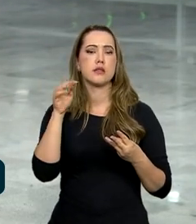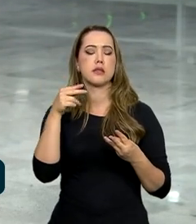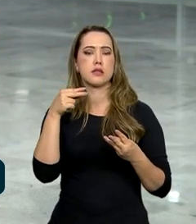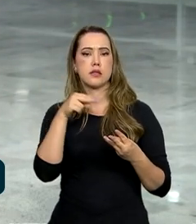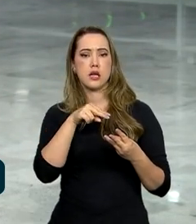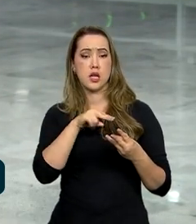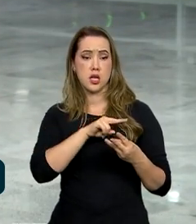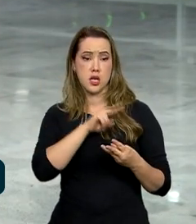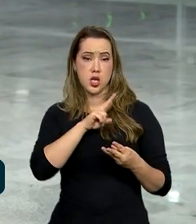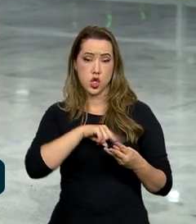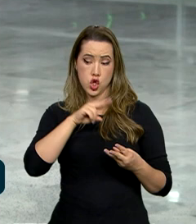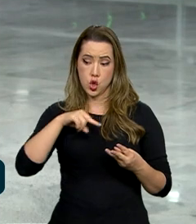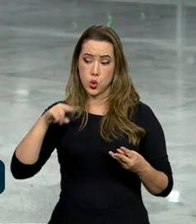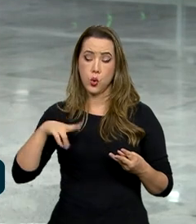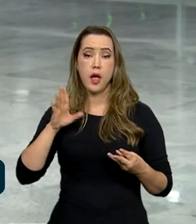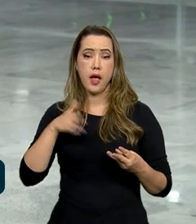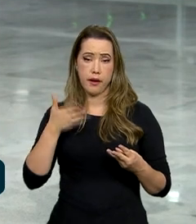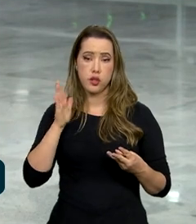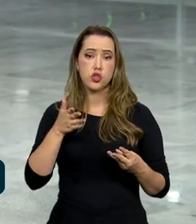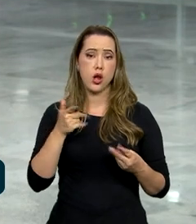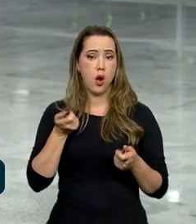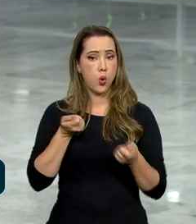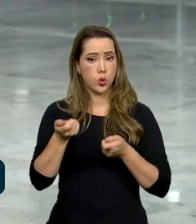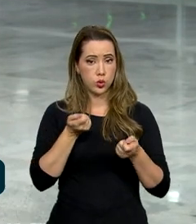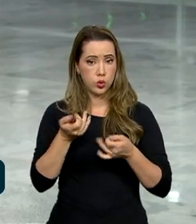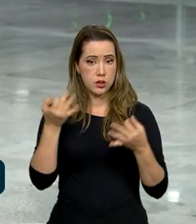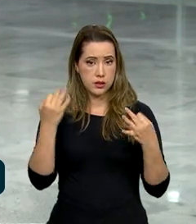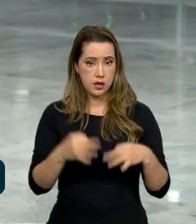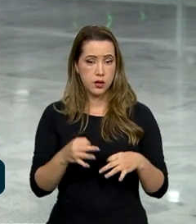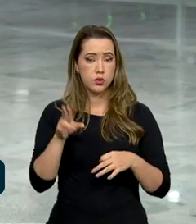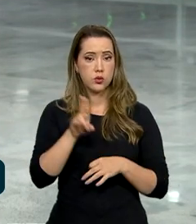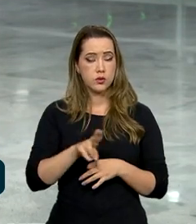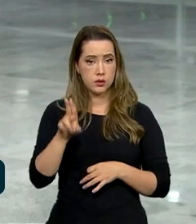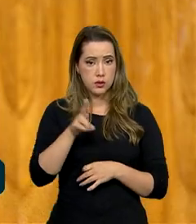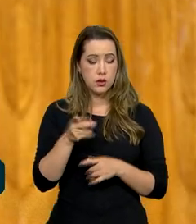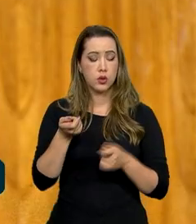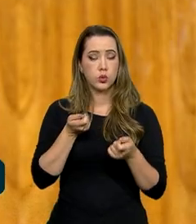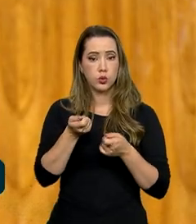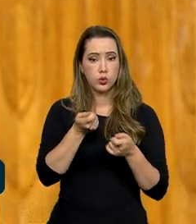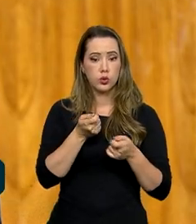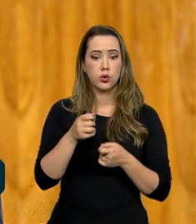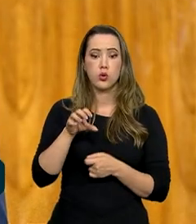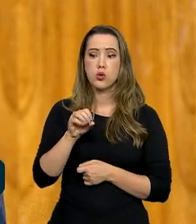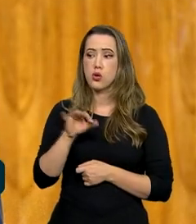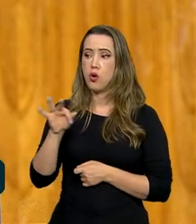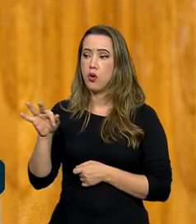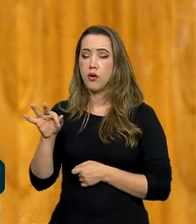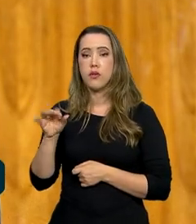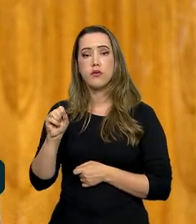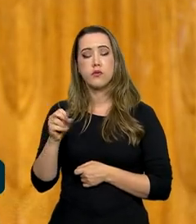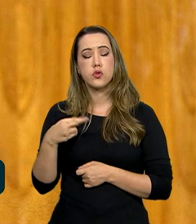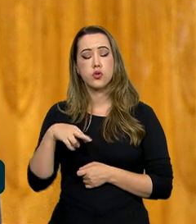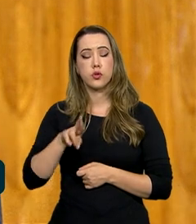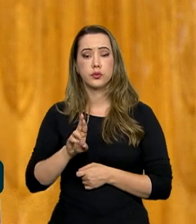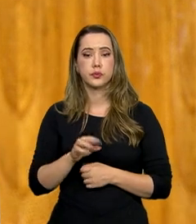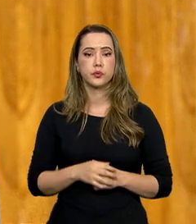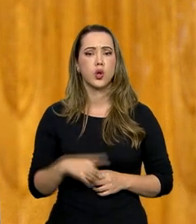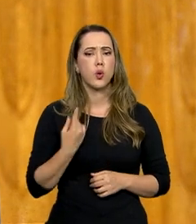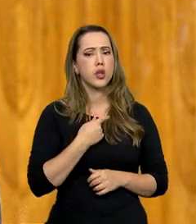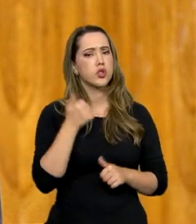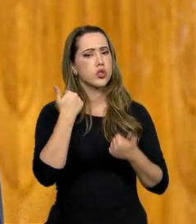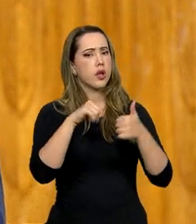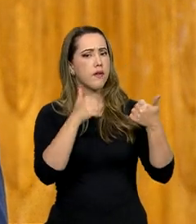regras rígidas para coibir a evasão fiscal por meio de estruturas offshores. O que nós estamos levando à